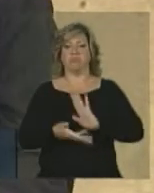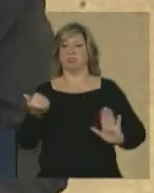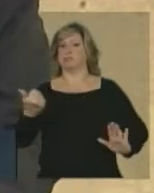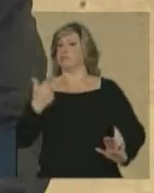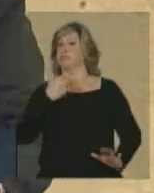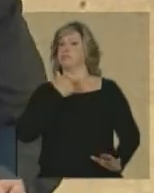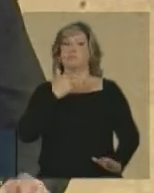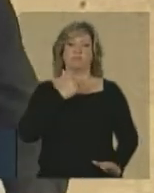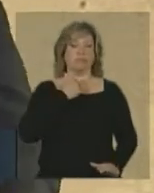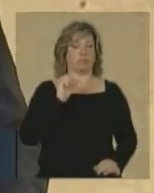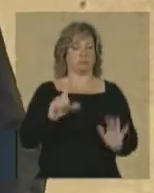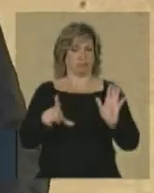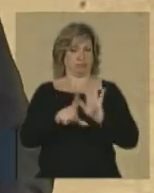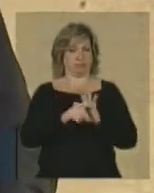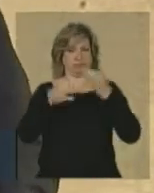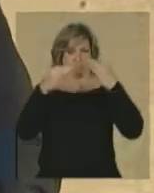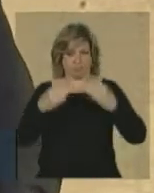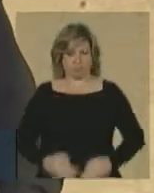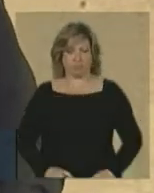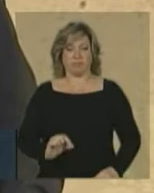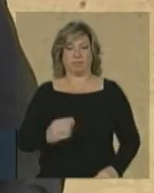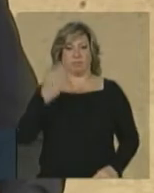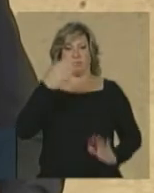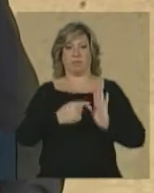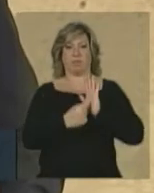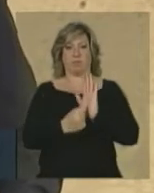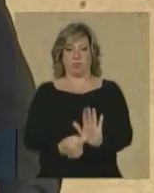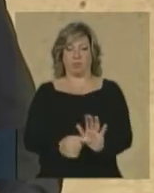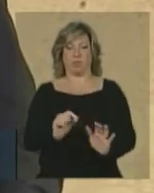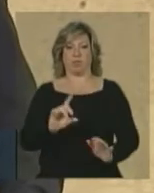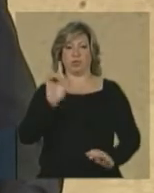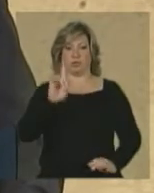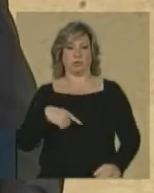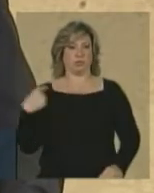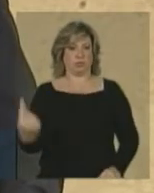imodificável pela manifestação do poder constituído e derivado.